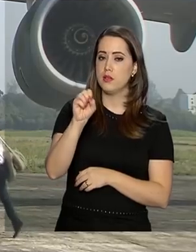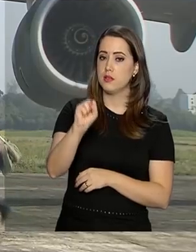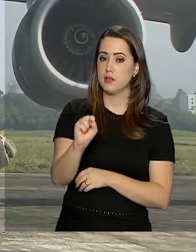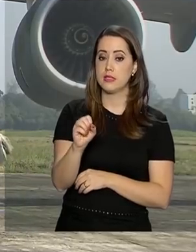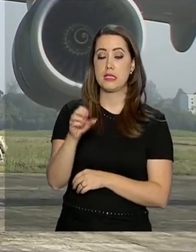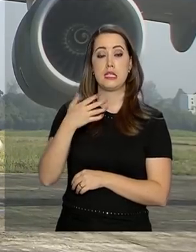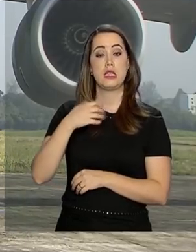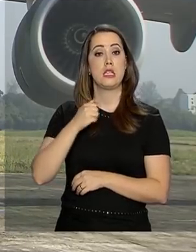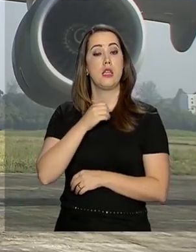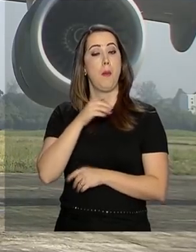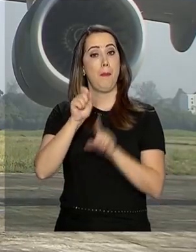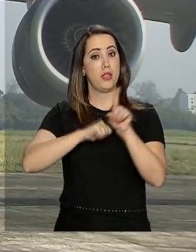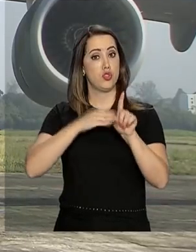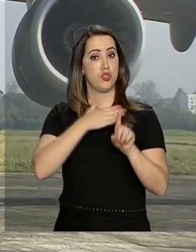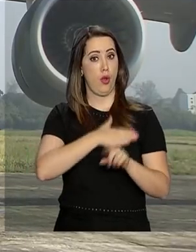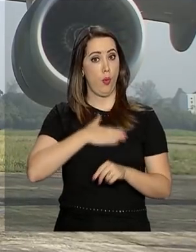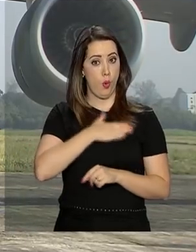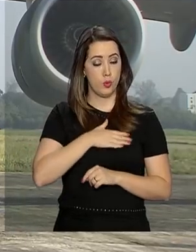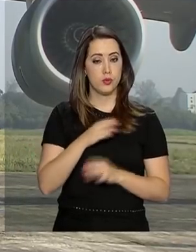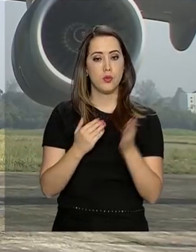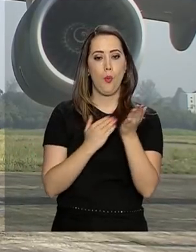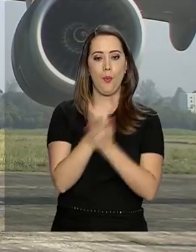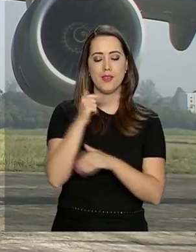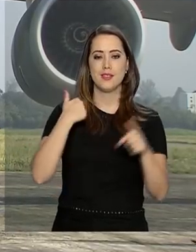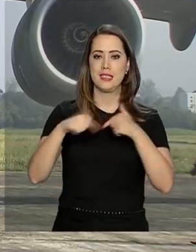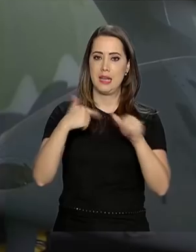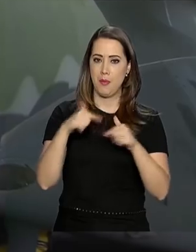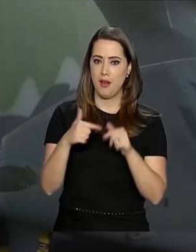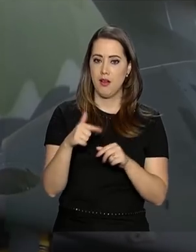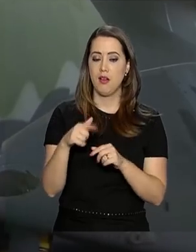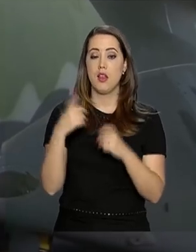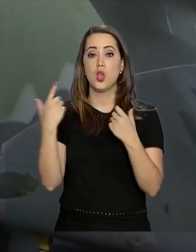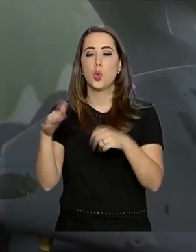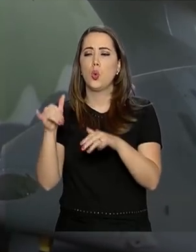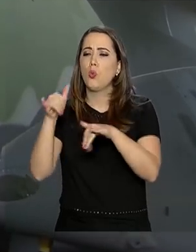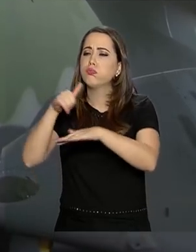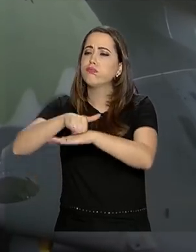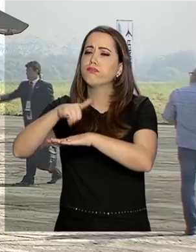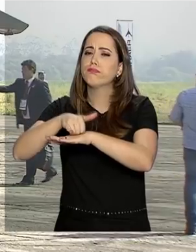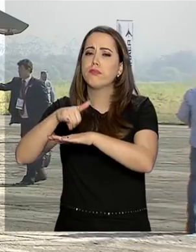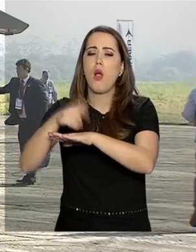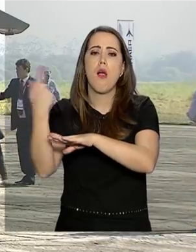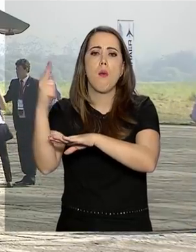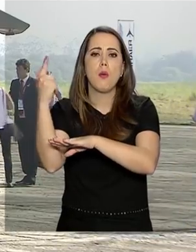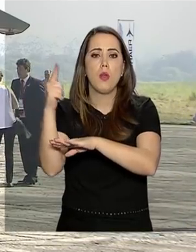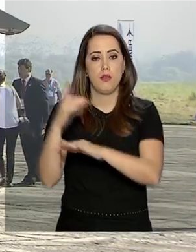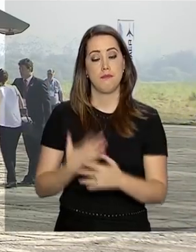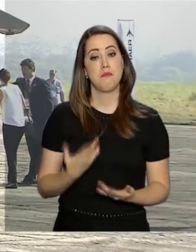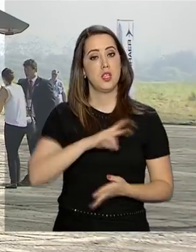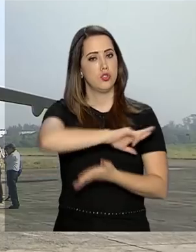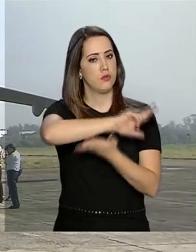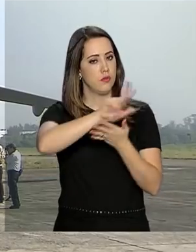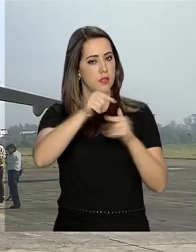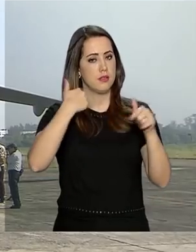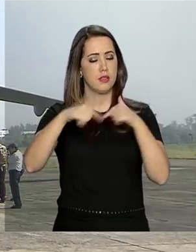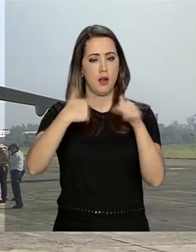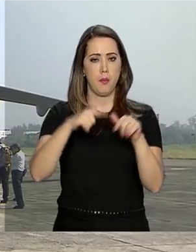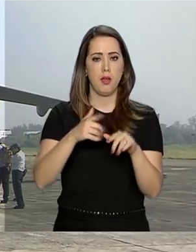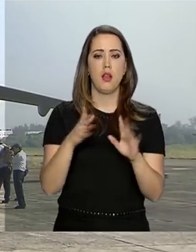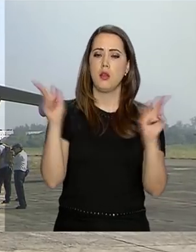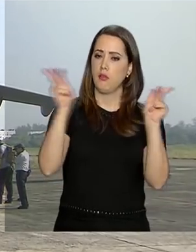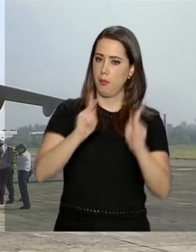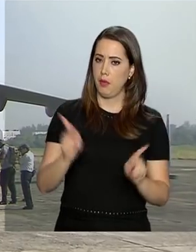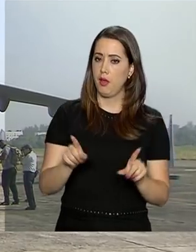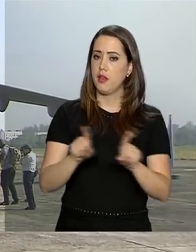avião vai entrar em operação na base de Anápolis, em Goiás. Uma aeronave preparada para diversas missões em períodos de